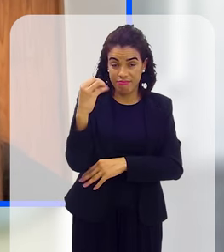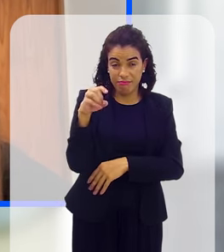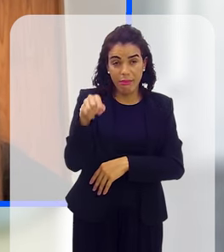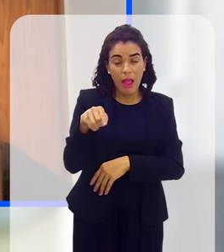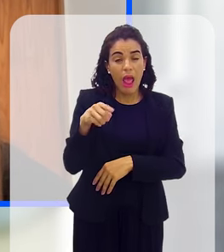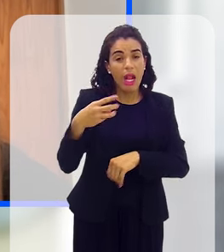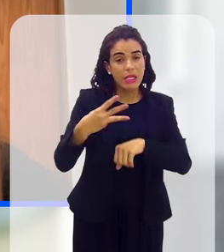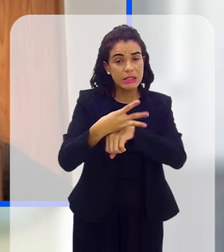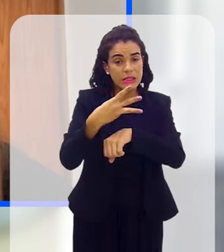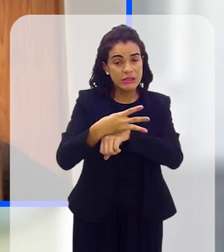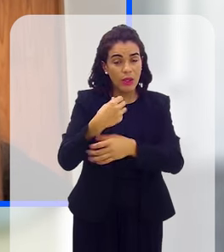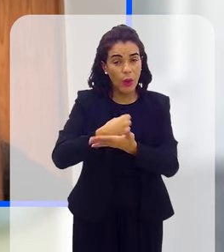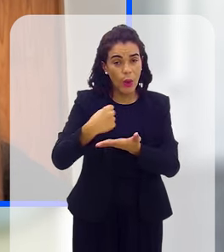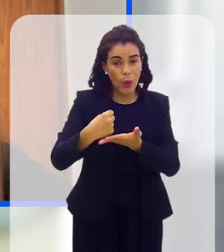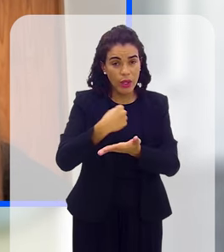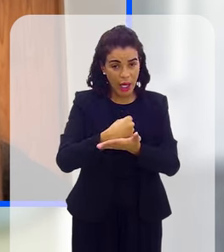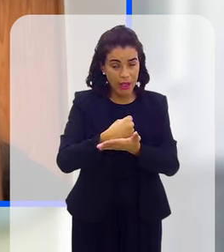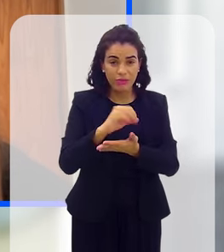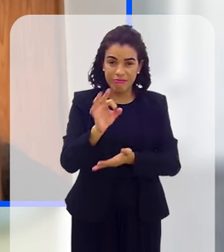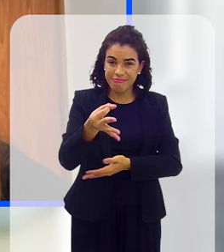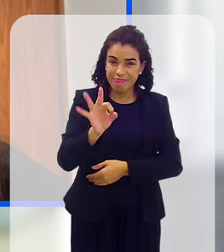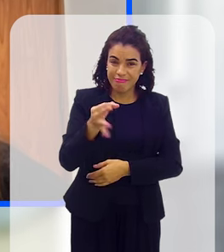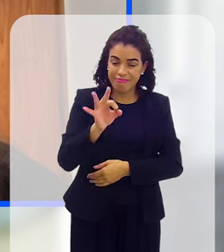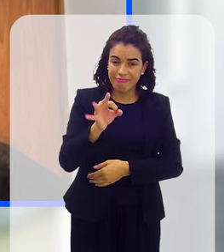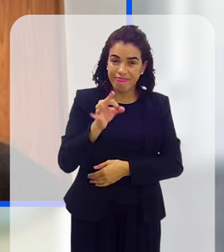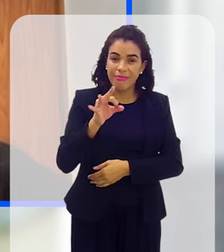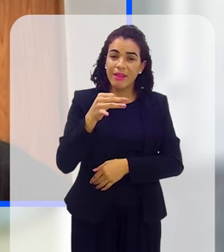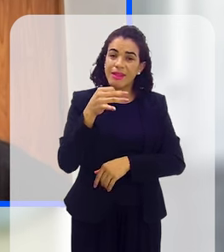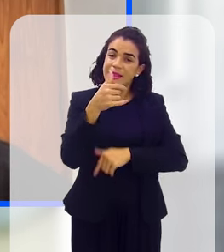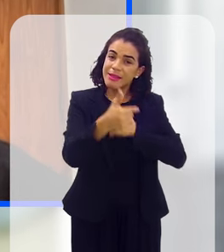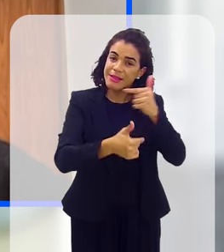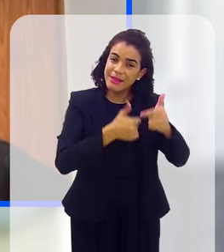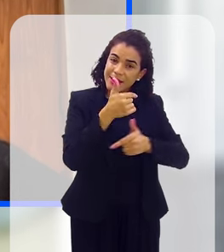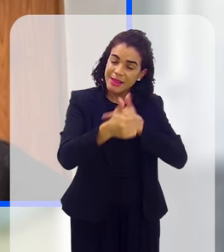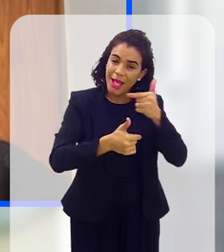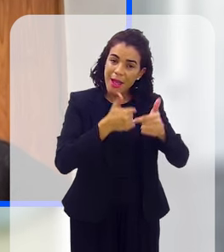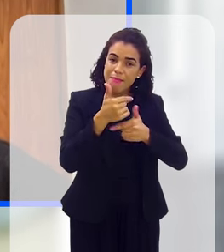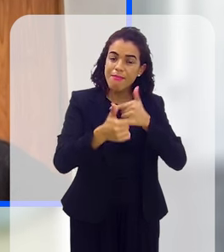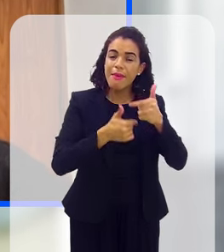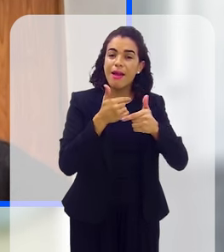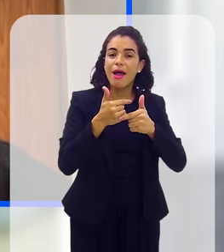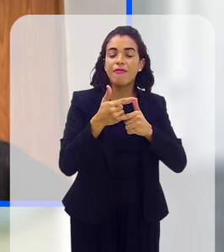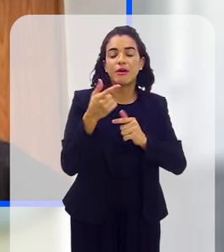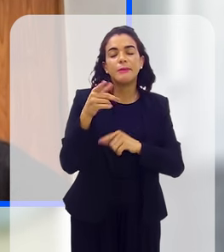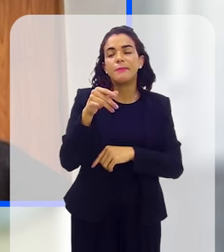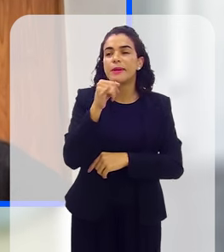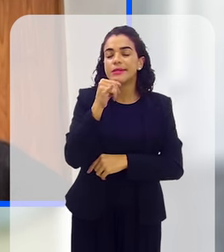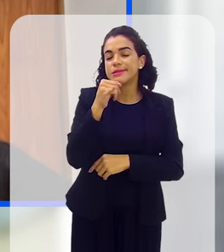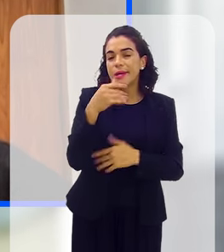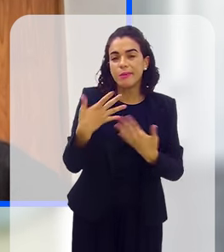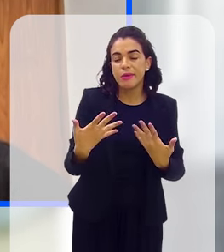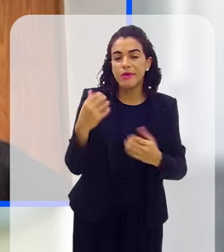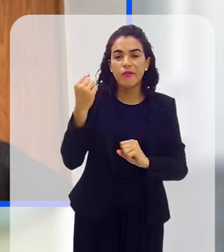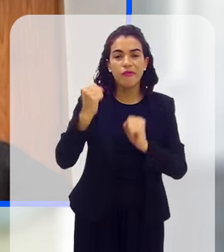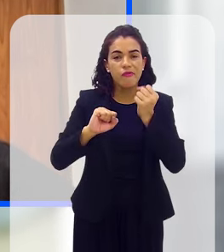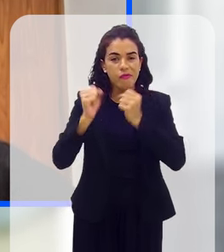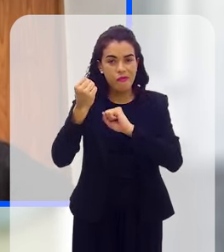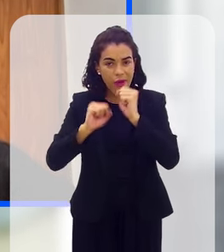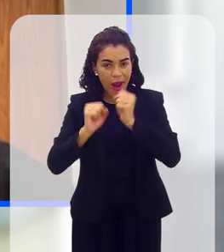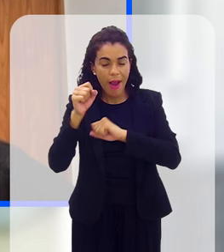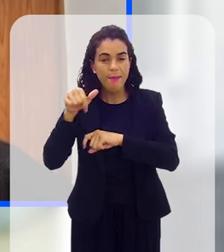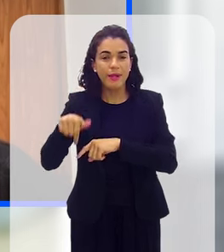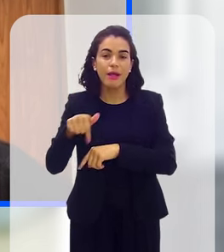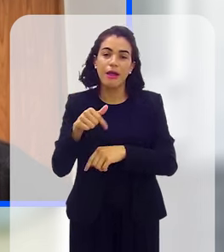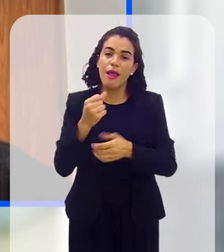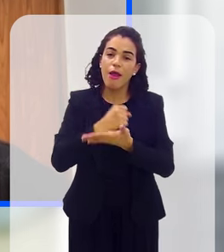terceirizados, prestavam serviços para essas grandes vinícolas, mas eram de produtoras, vamos dizer assim, terceirizadas. Também